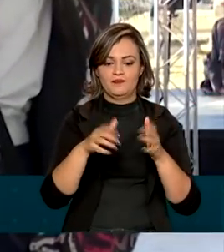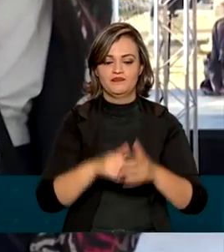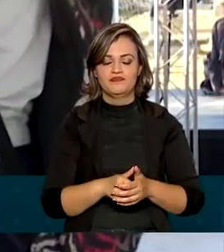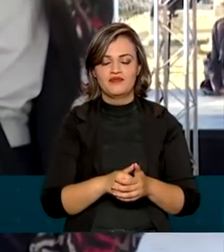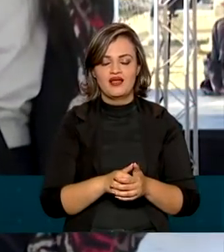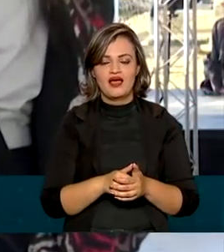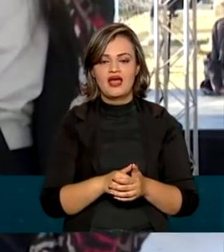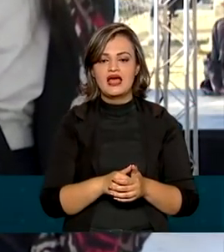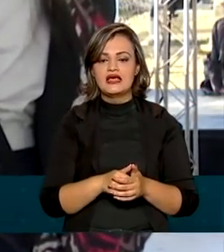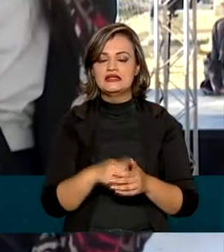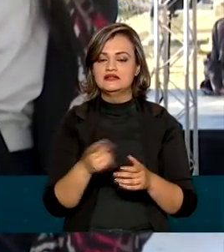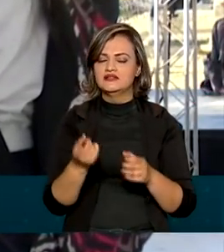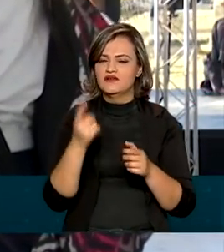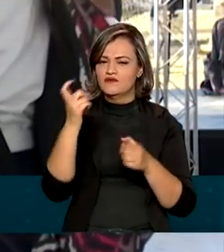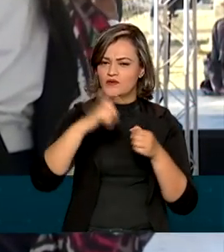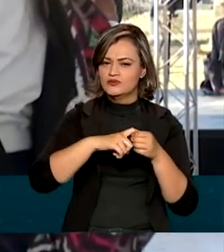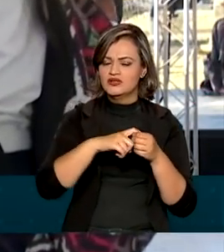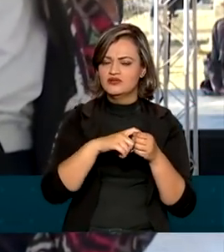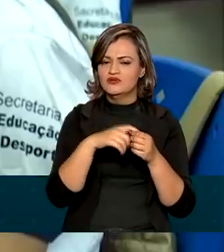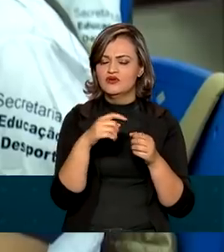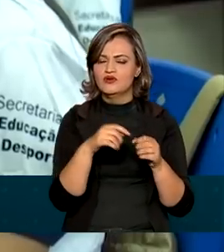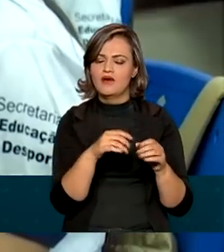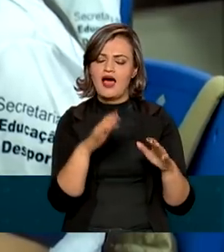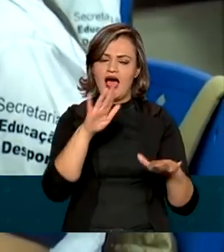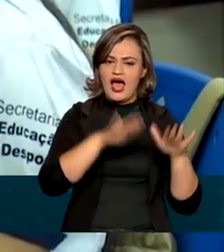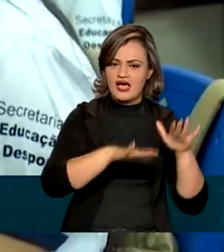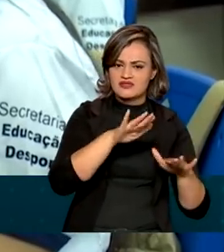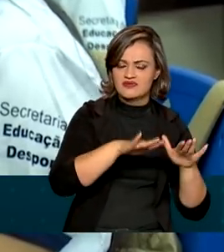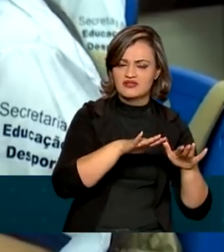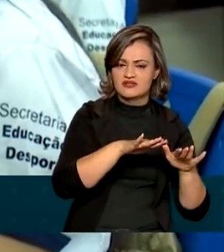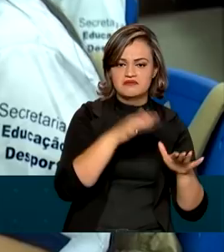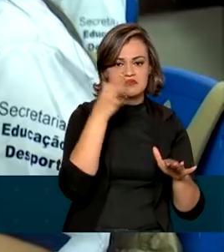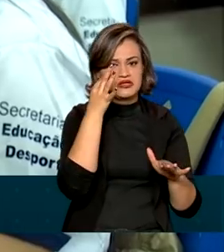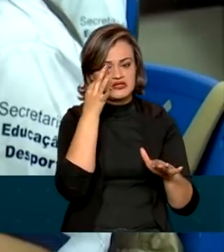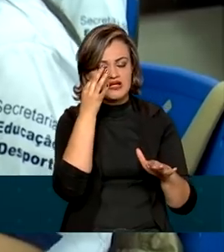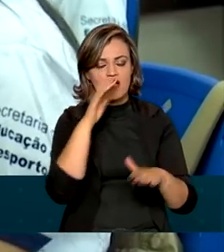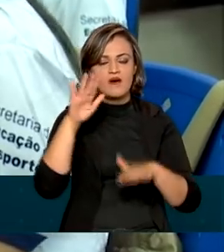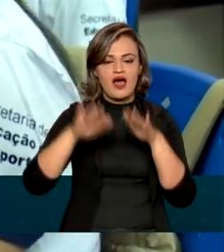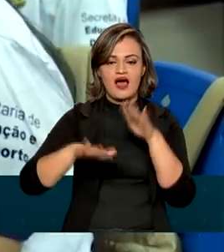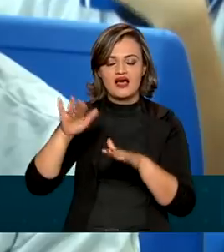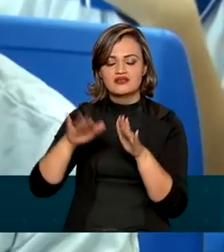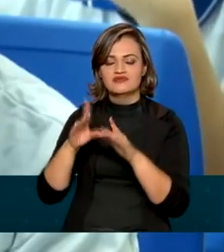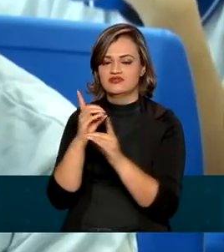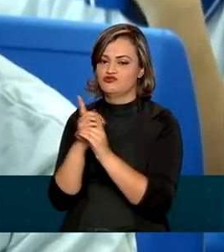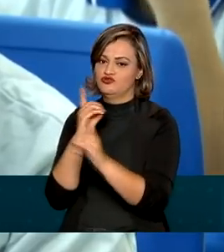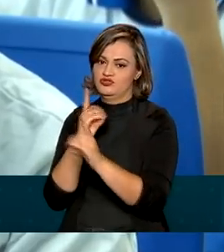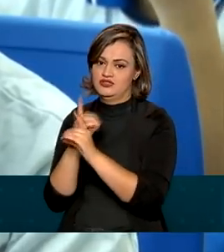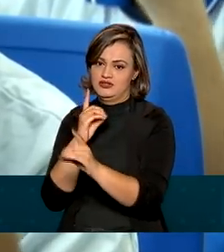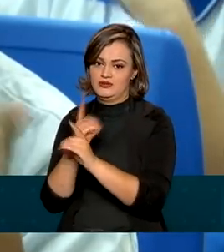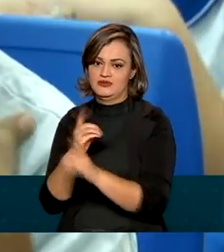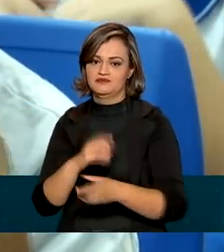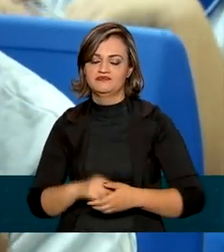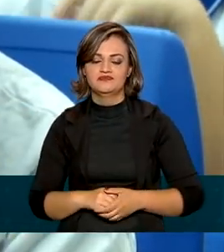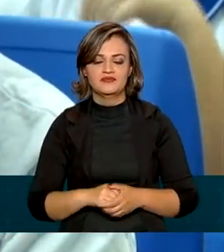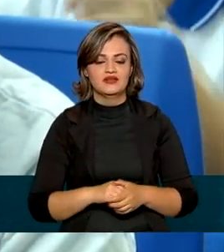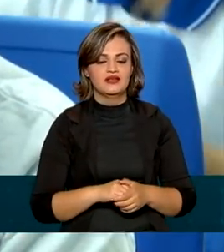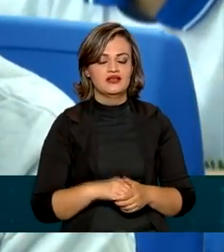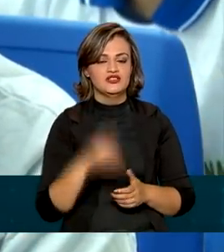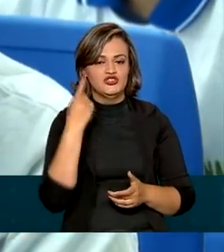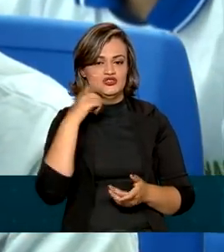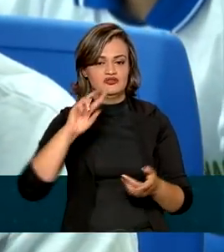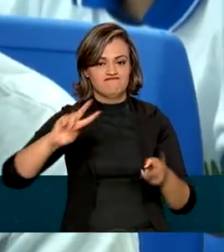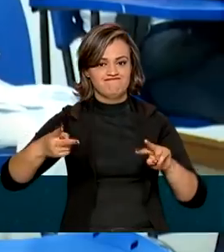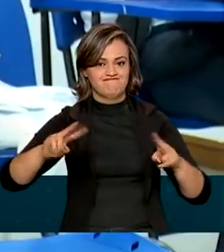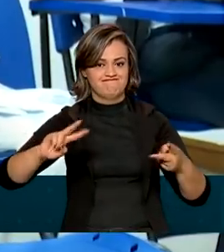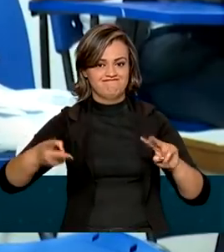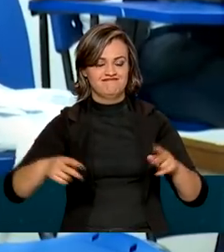As aulas estão sendo retomadas no modelo híbrido, com metade das turmas presencial e a outra metade em casa, em dias